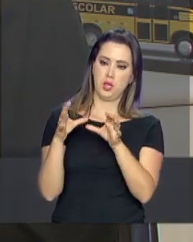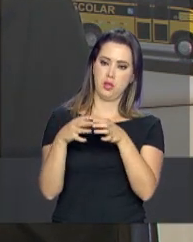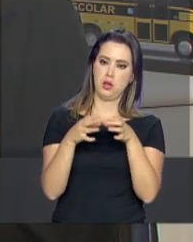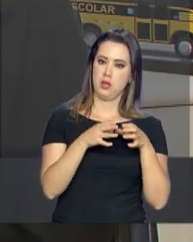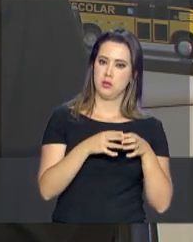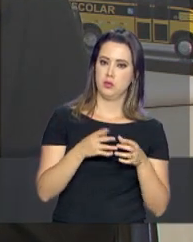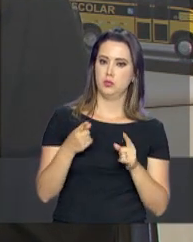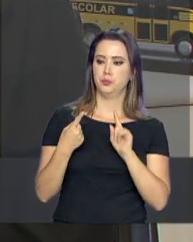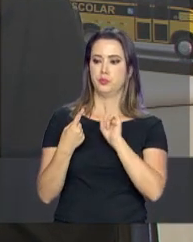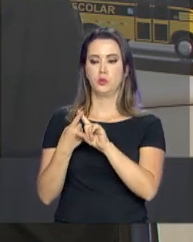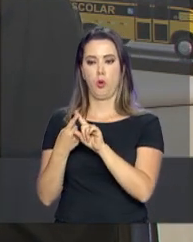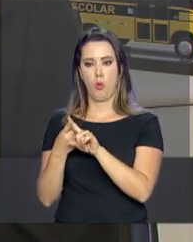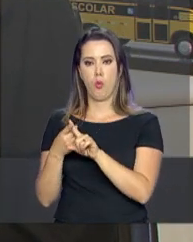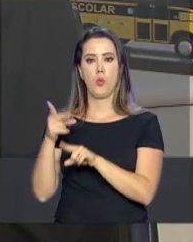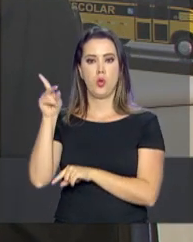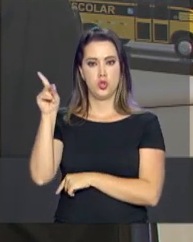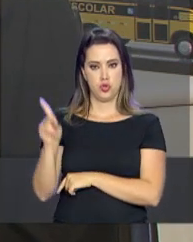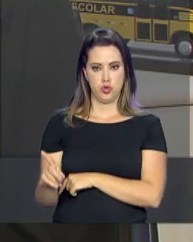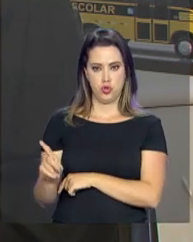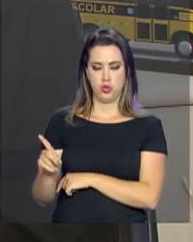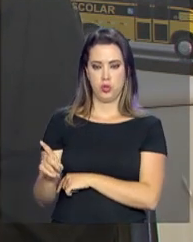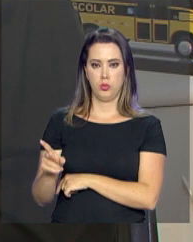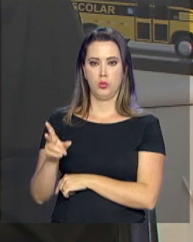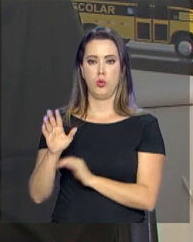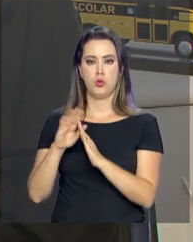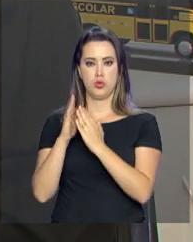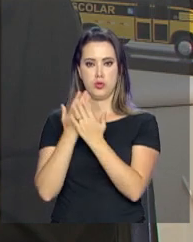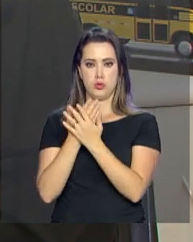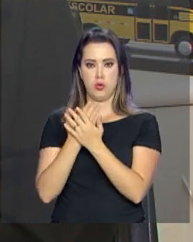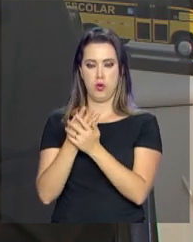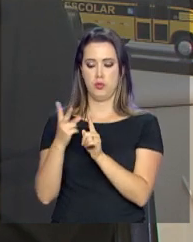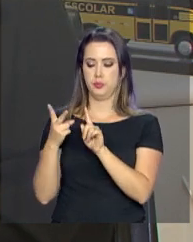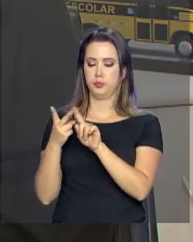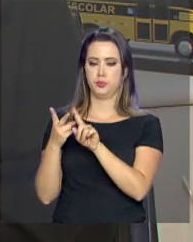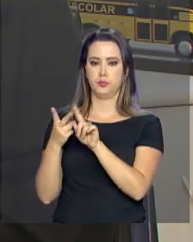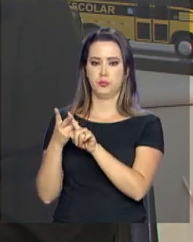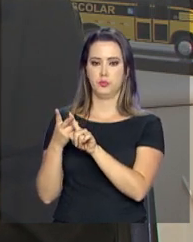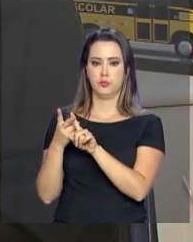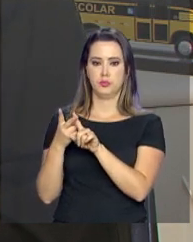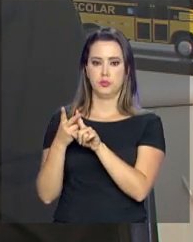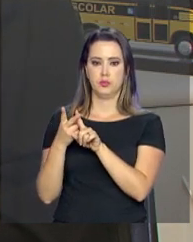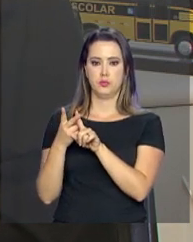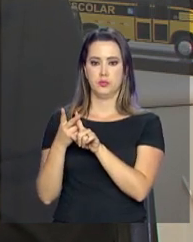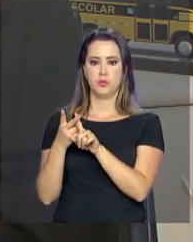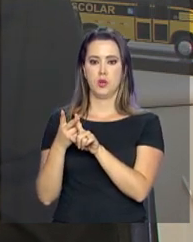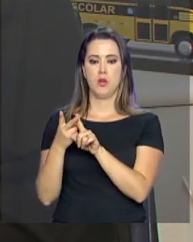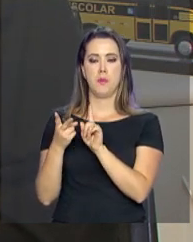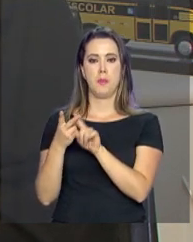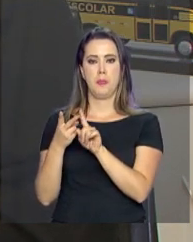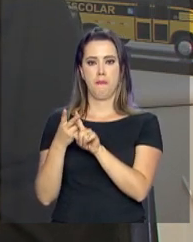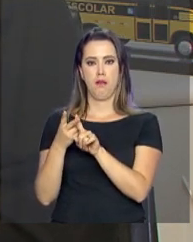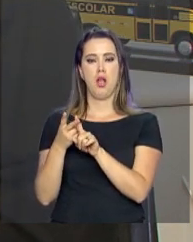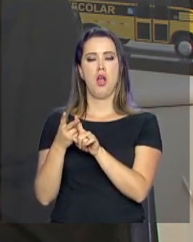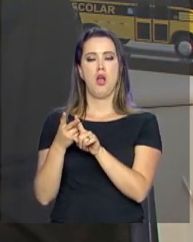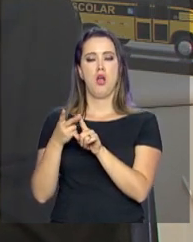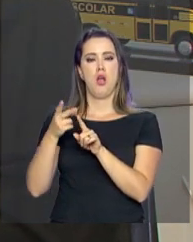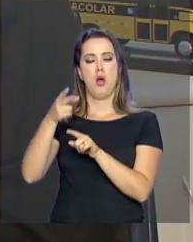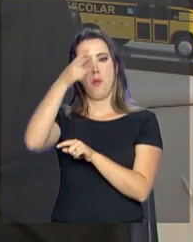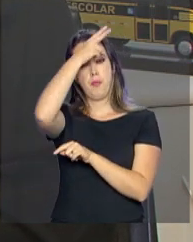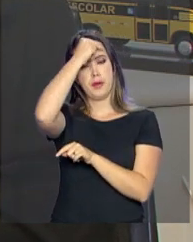Aos diretores das escolas, aos dirigentes, ou seja, aos prefeitos, aos gestores